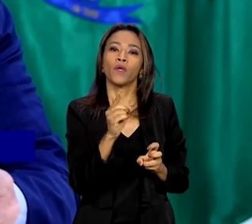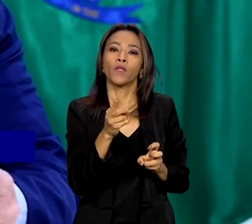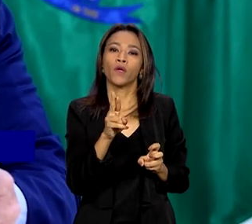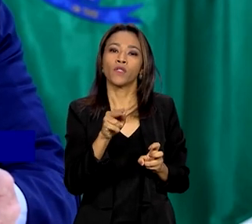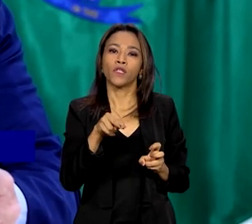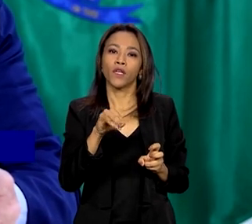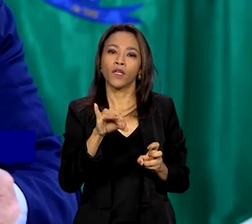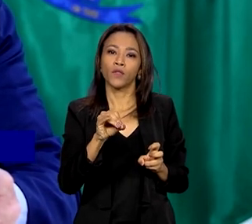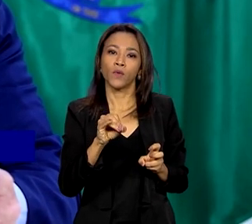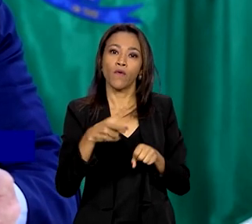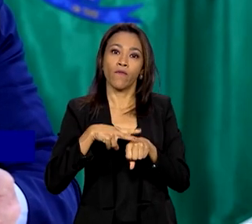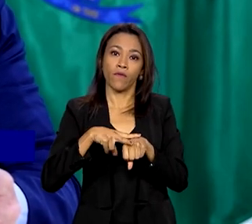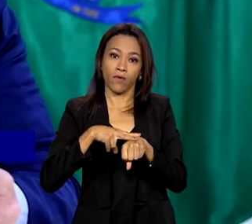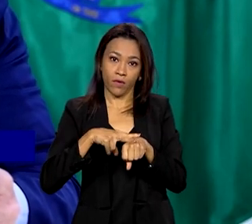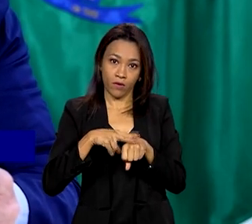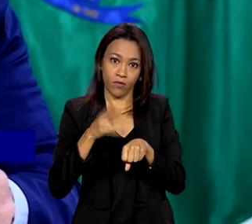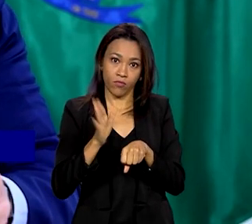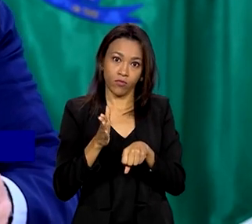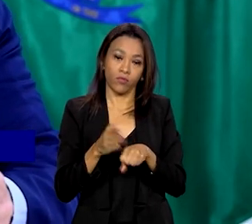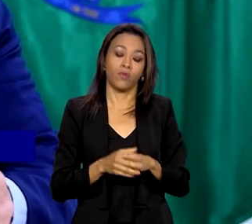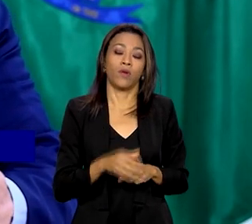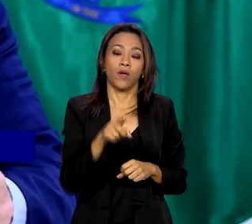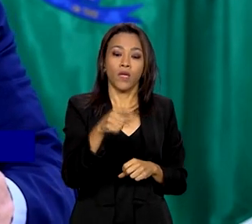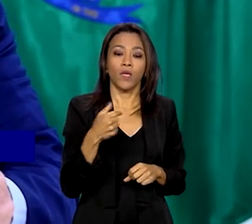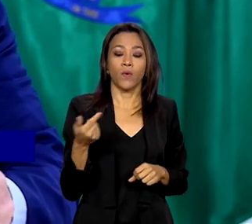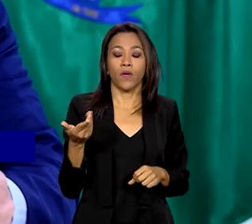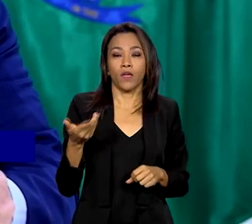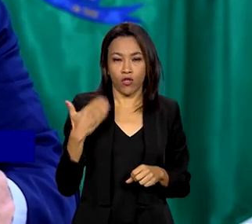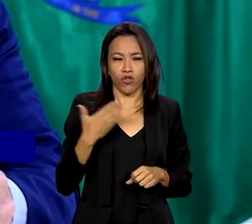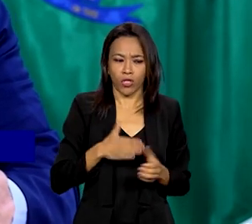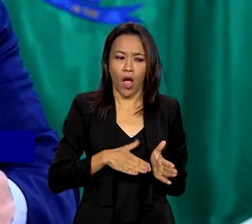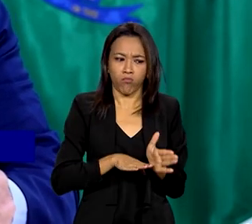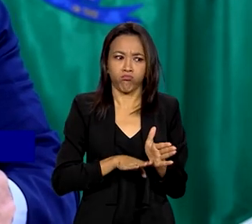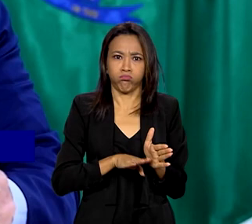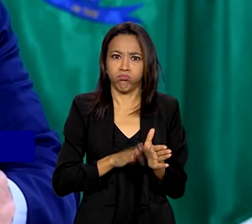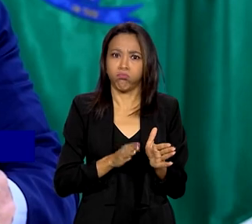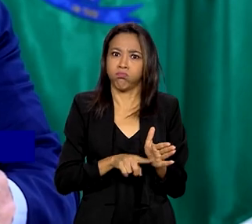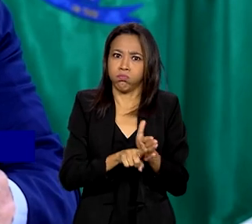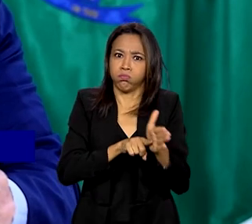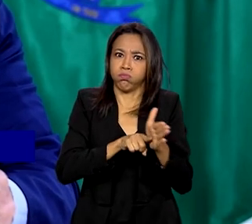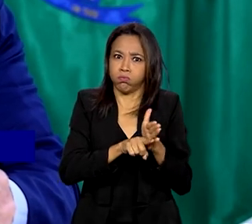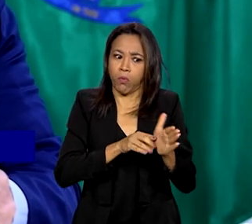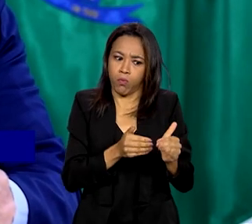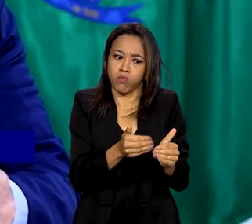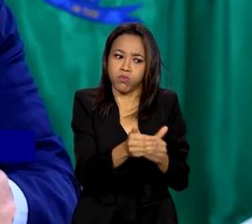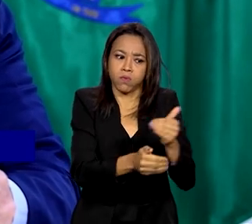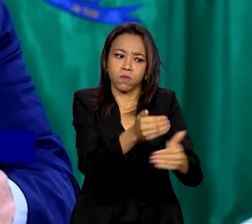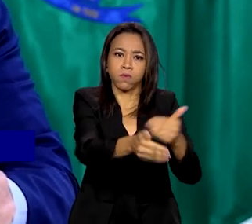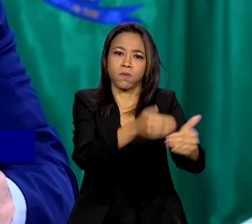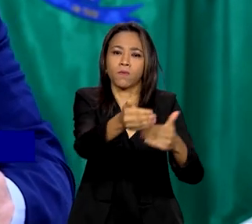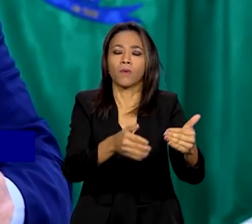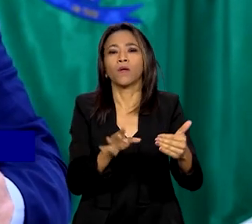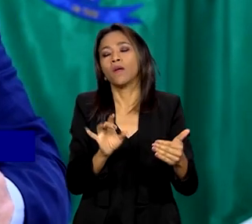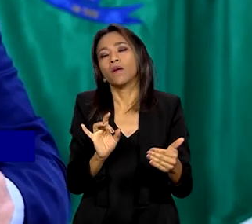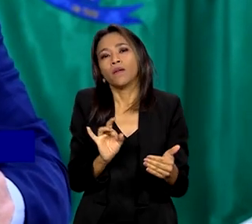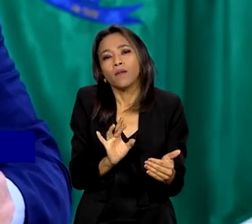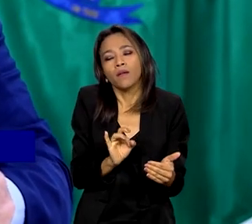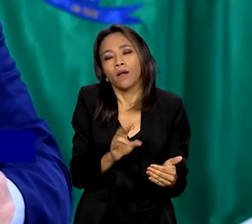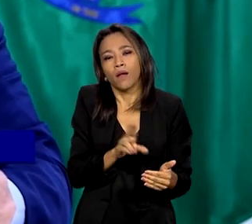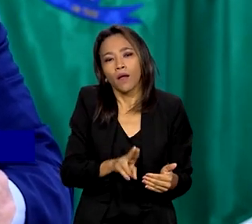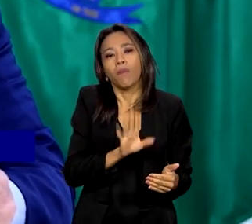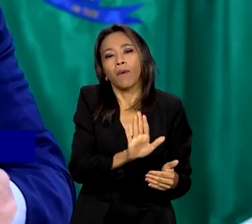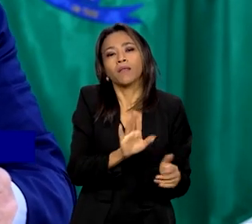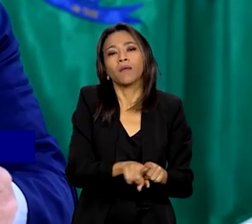razoavelmente avançado. E eu espero que logo, logo, a gente possa estar não só utilizando internamento, mas vendendo